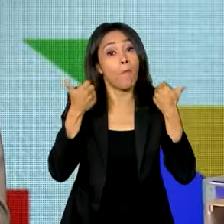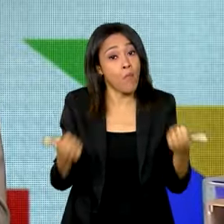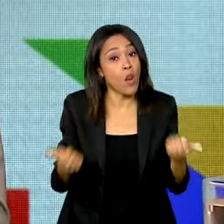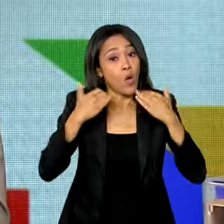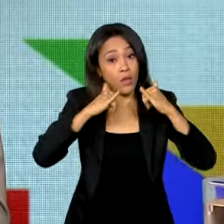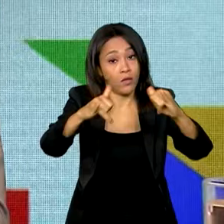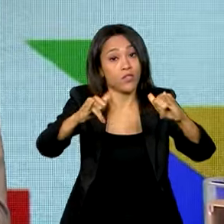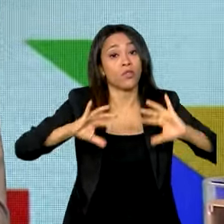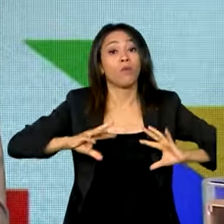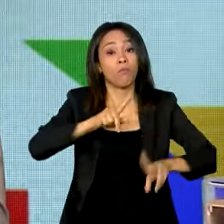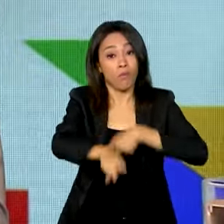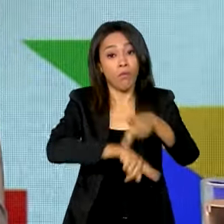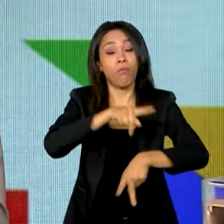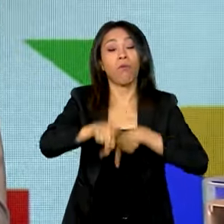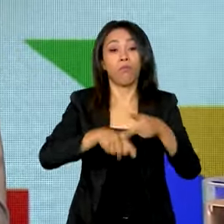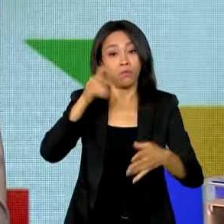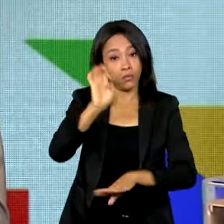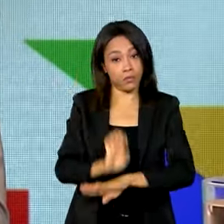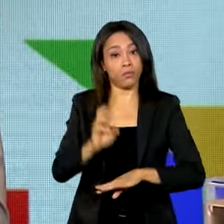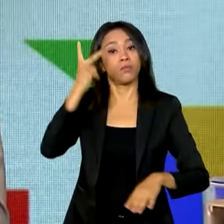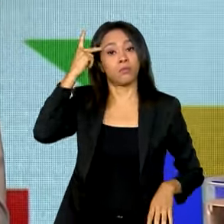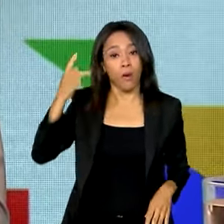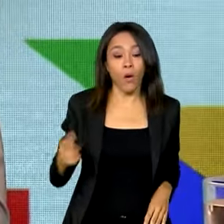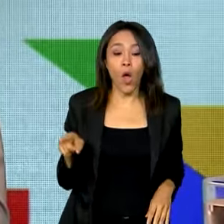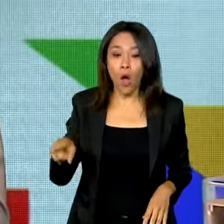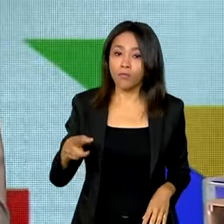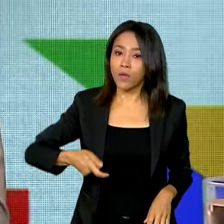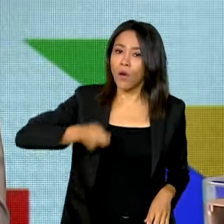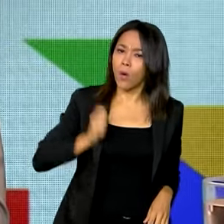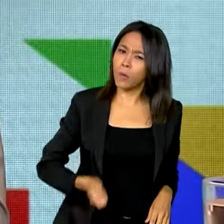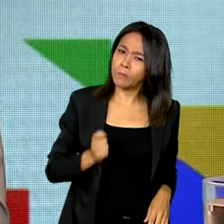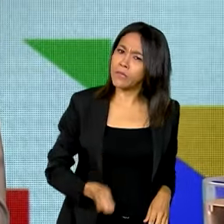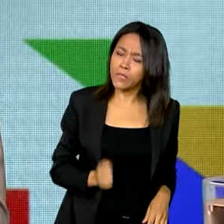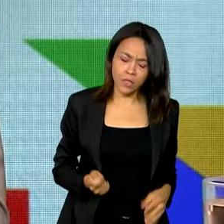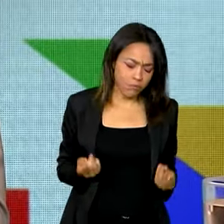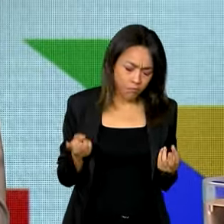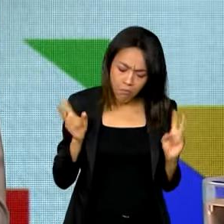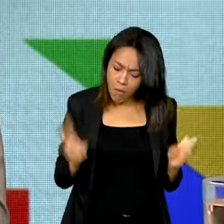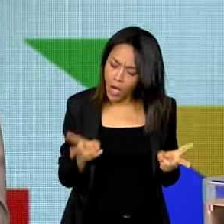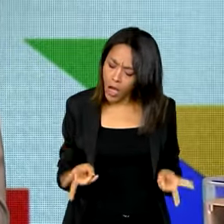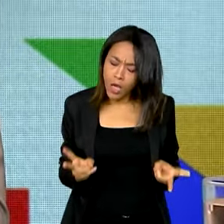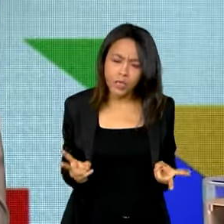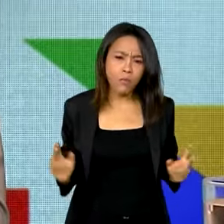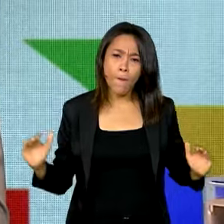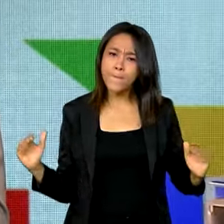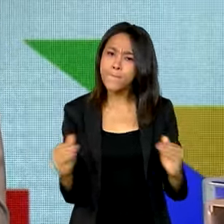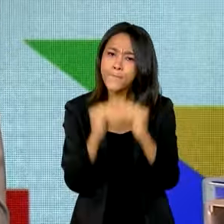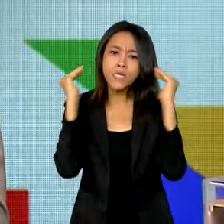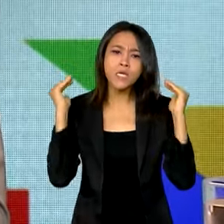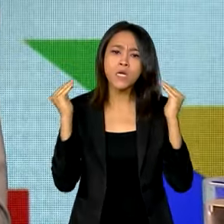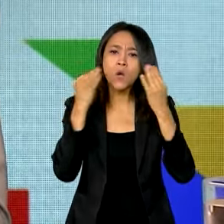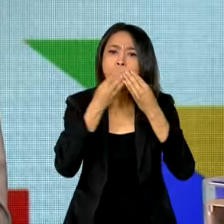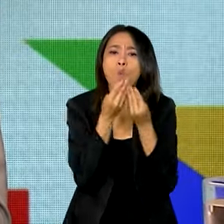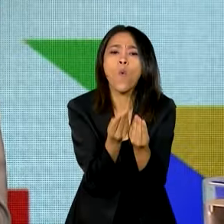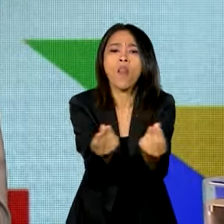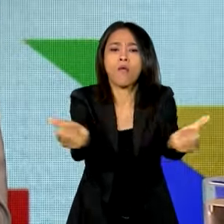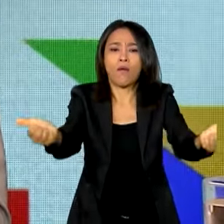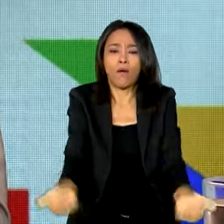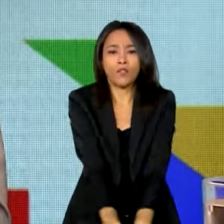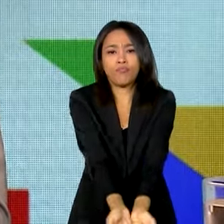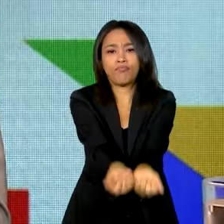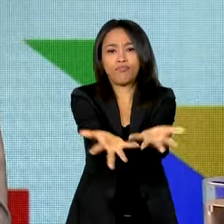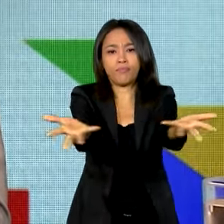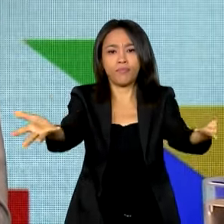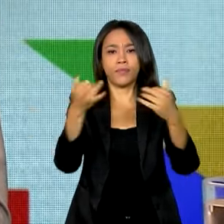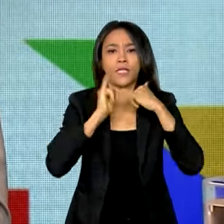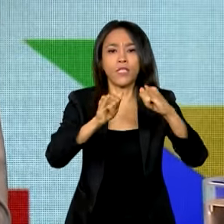Obriga as distribuidoras a entregar o mesmo nível de qualidade a todos os bairros de concessão. O que